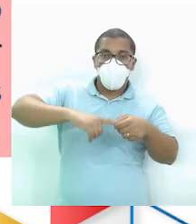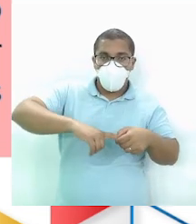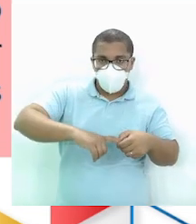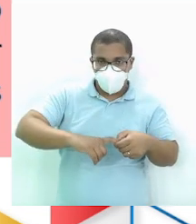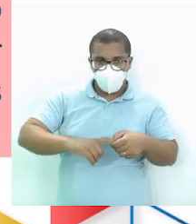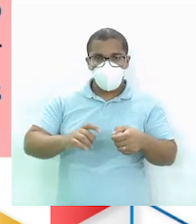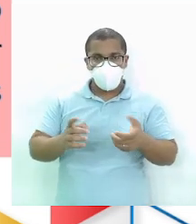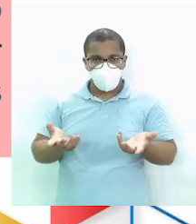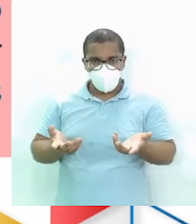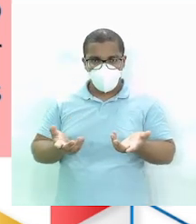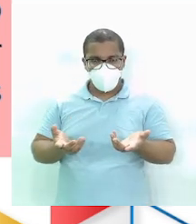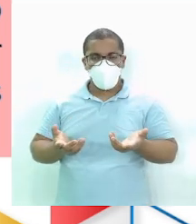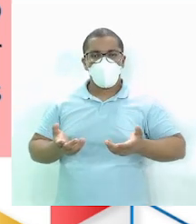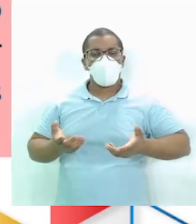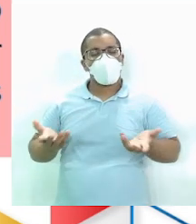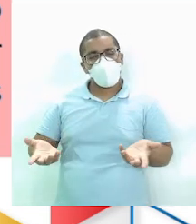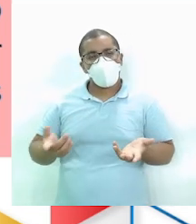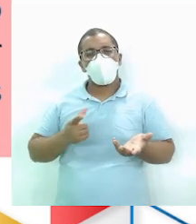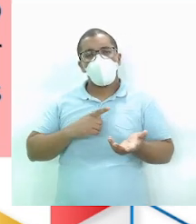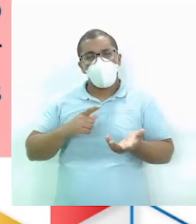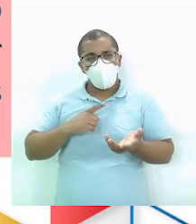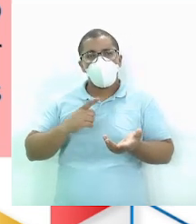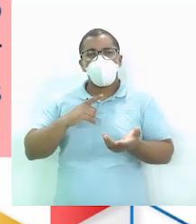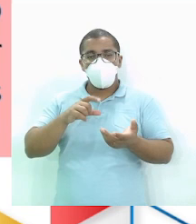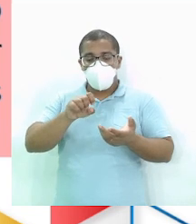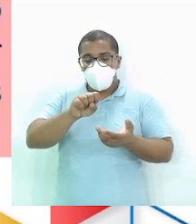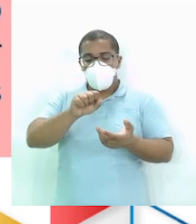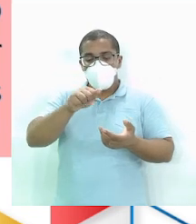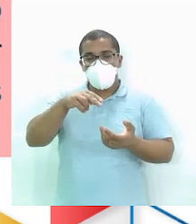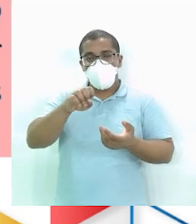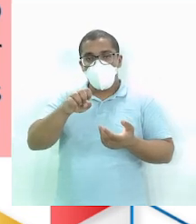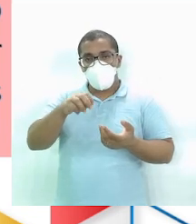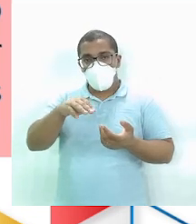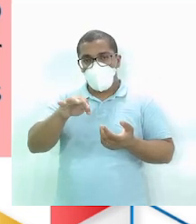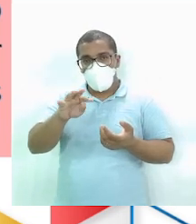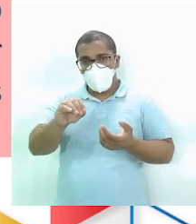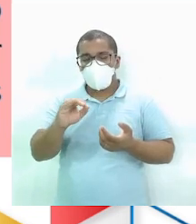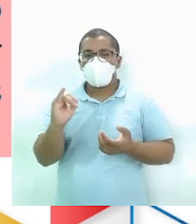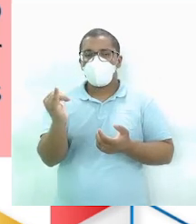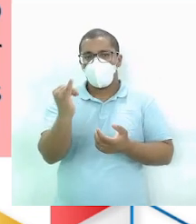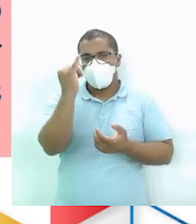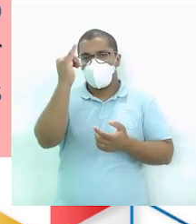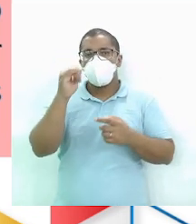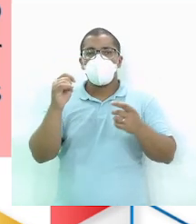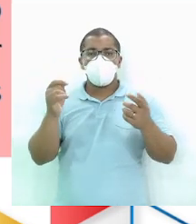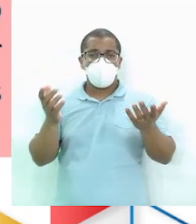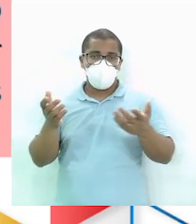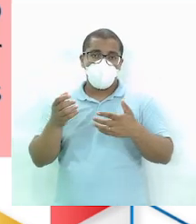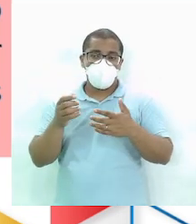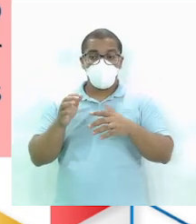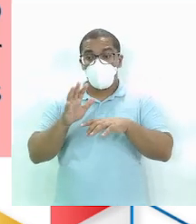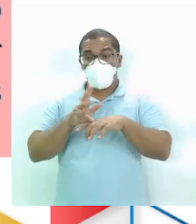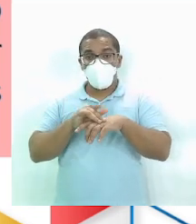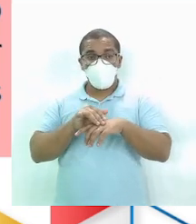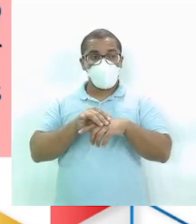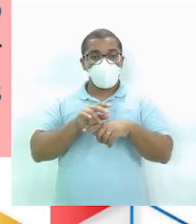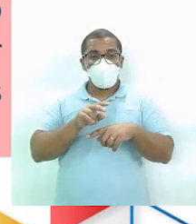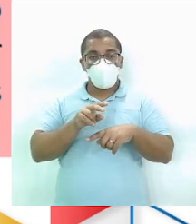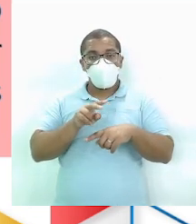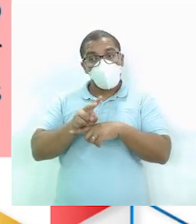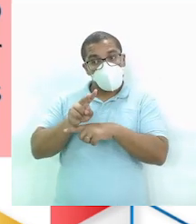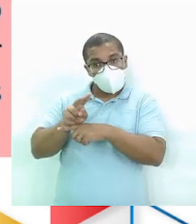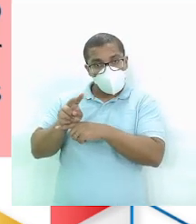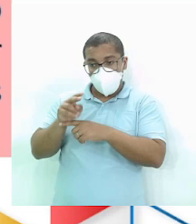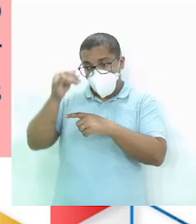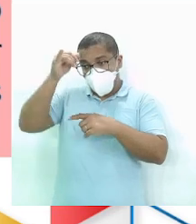Para ser consumida Saneamento básico É importante Muito importante Porque evita Proliferação de doenças E é